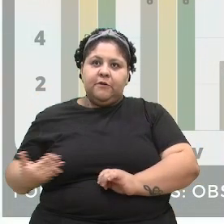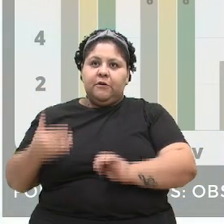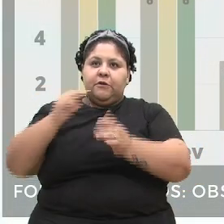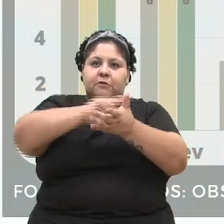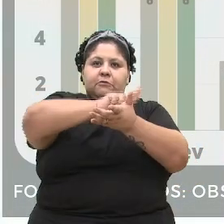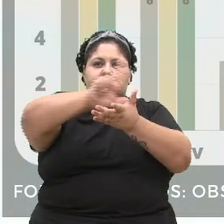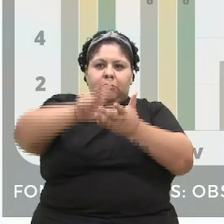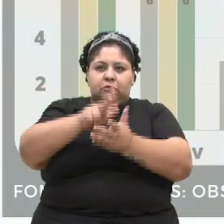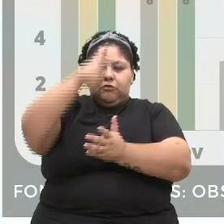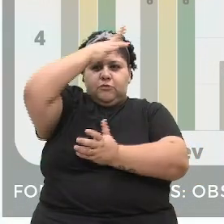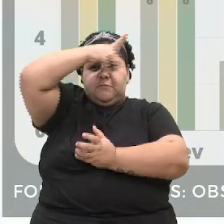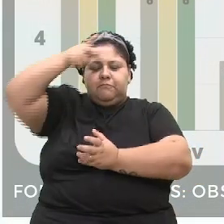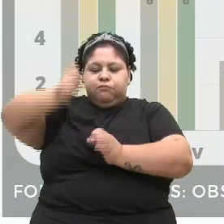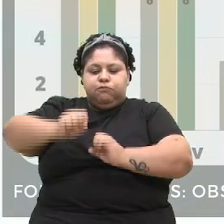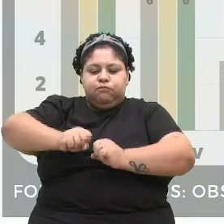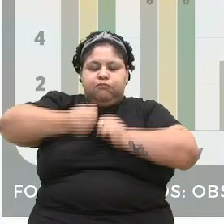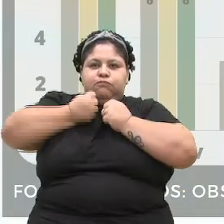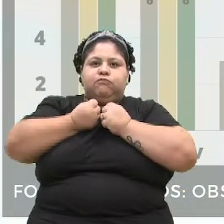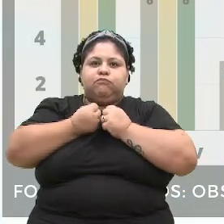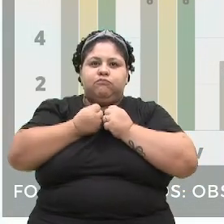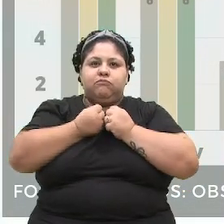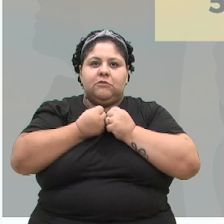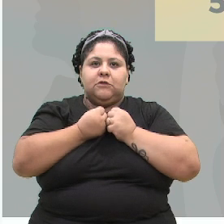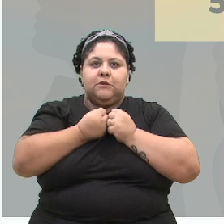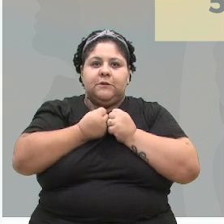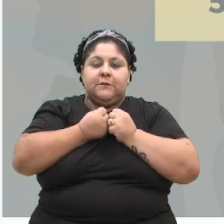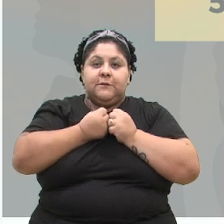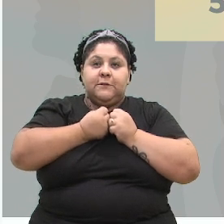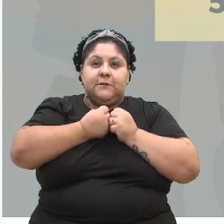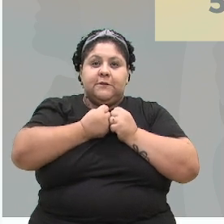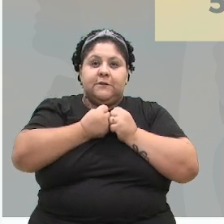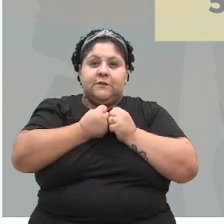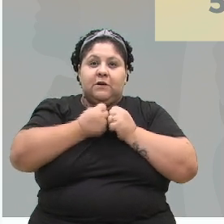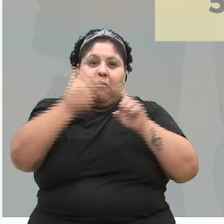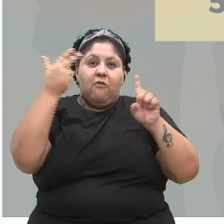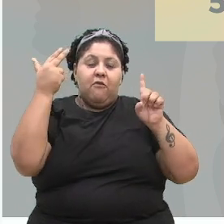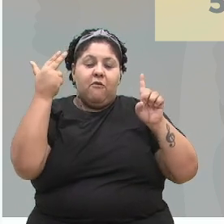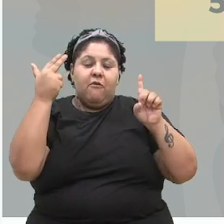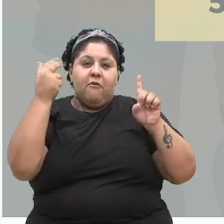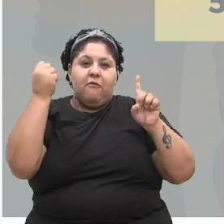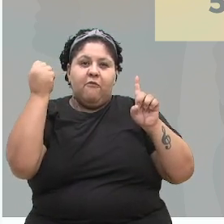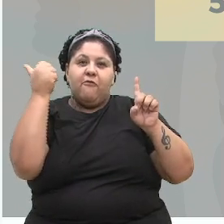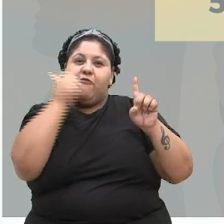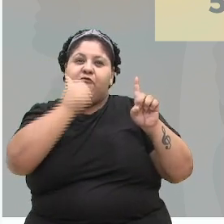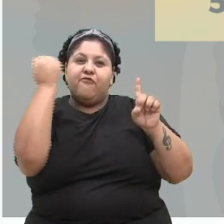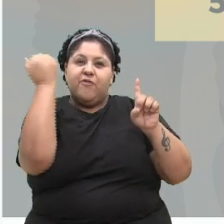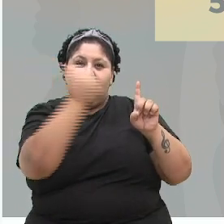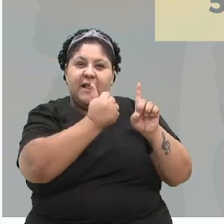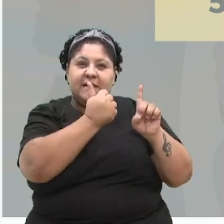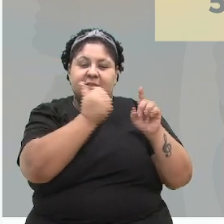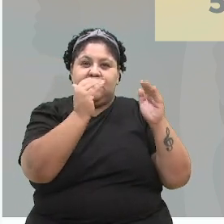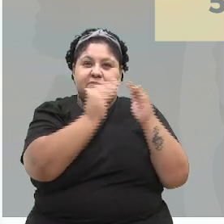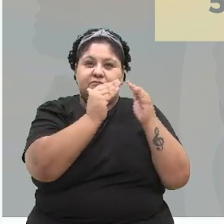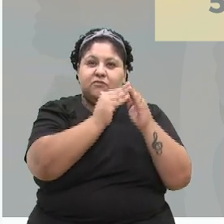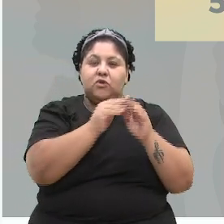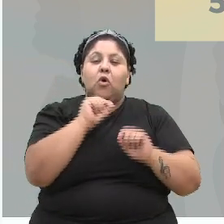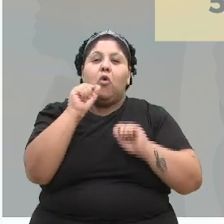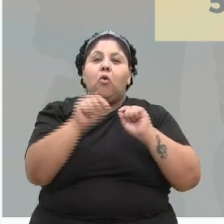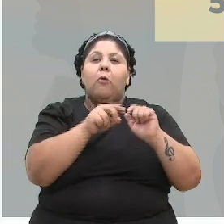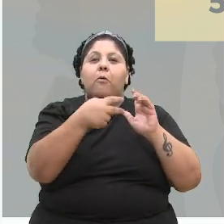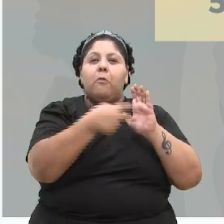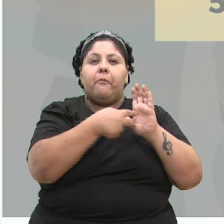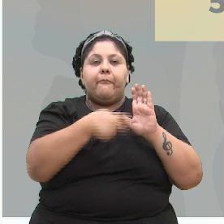ao combate à violência doméstica. O que chama a atenção, e a gente precisa